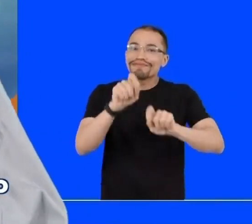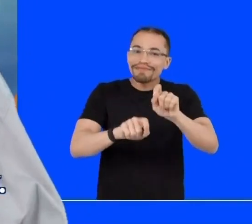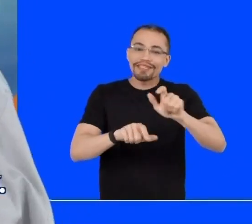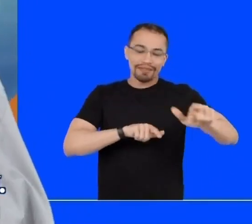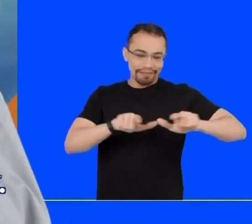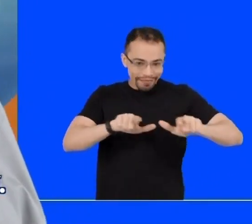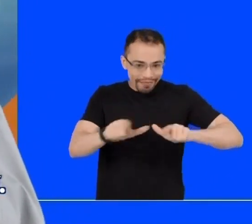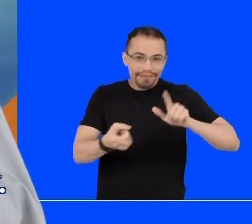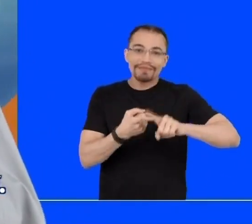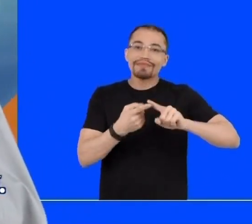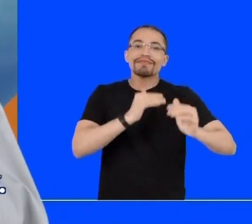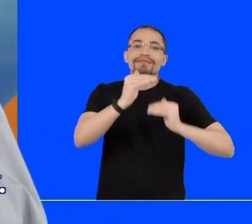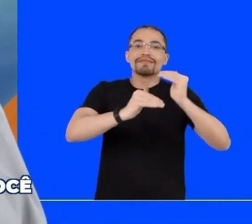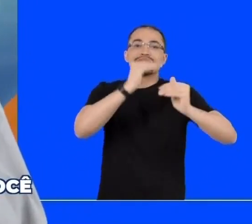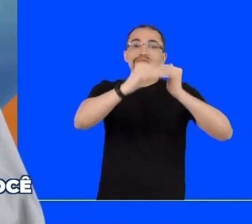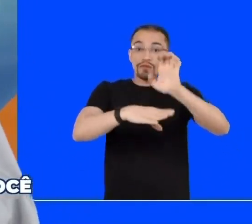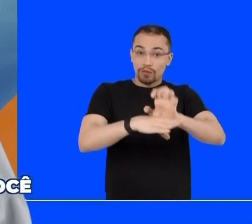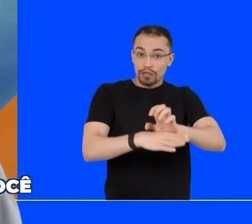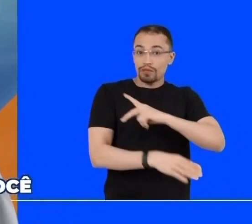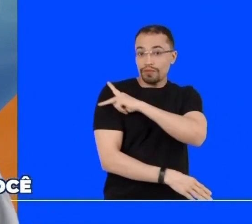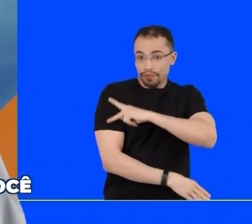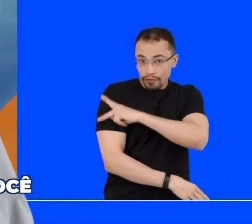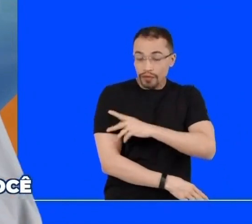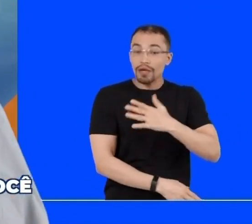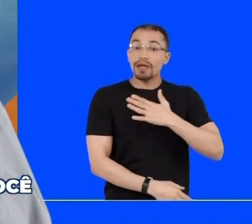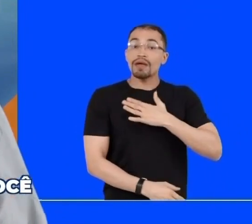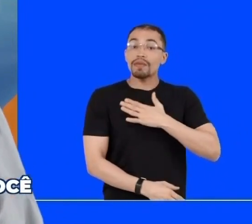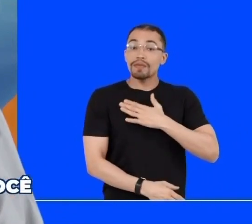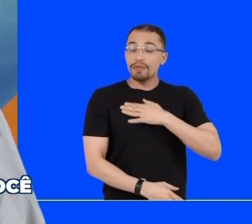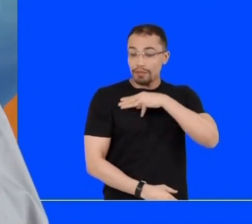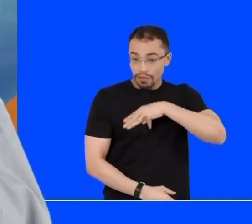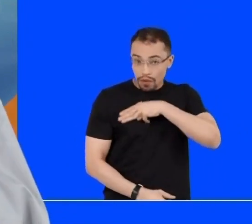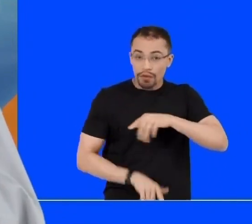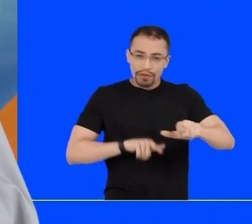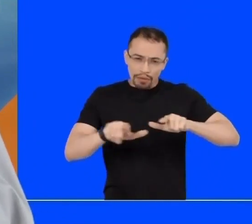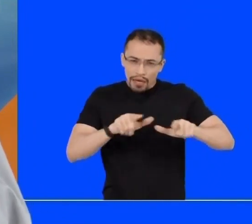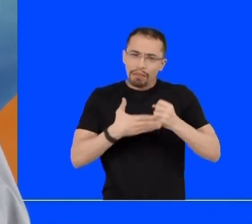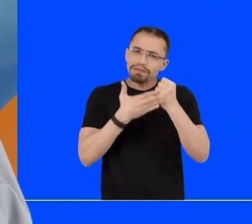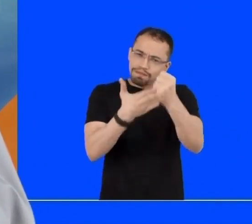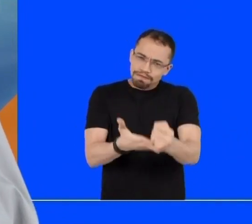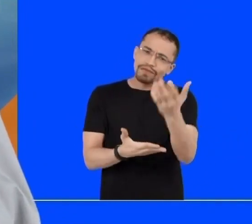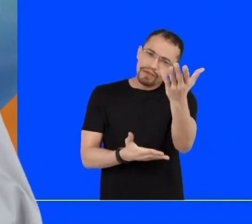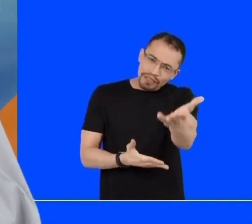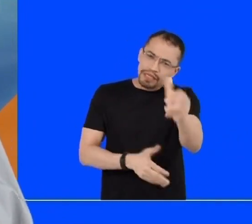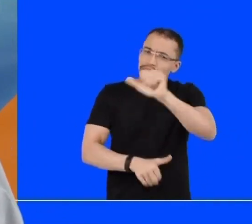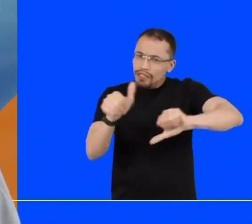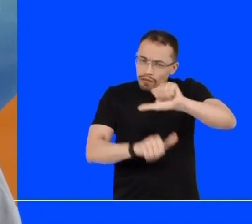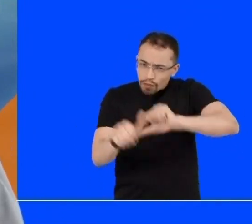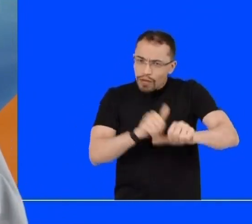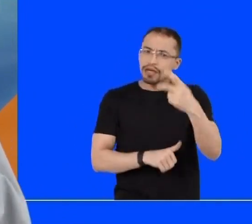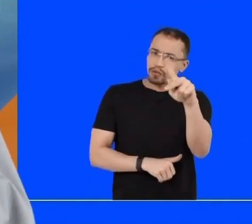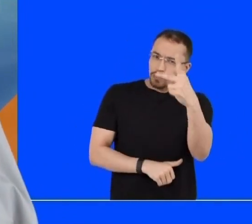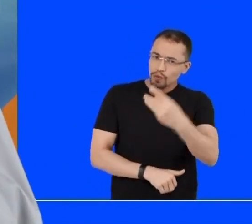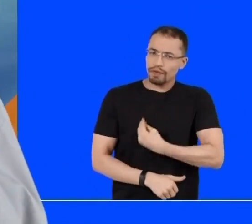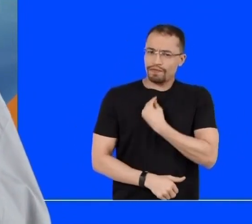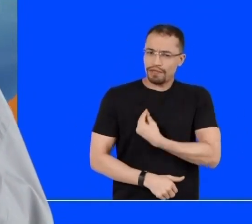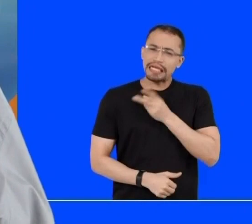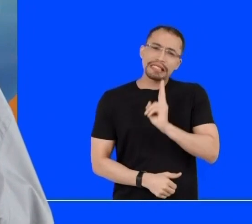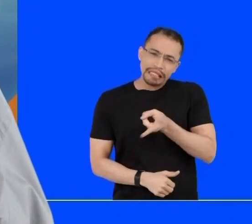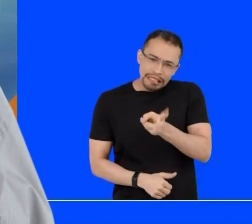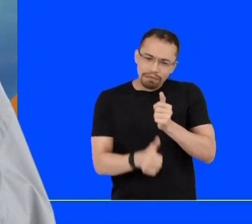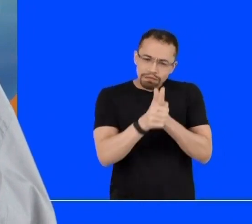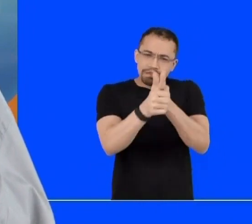geração de emprego e no desenvolvimento do Piauí. Minha missão é trabalhar por você, em projetos que transformem a vida da nossa gente,